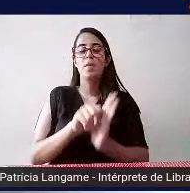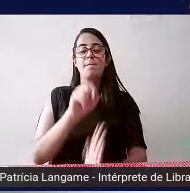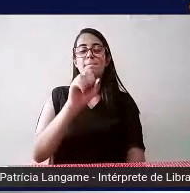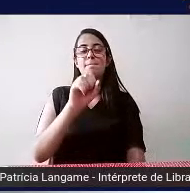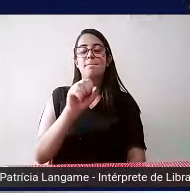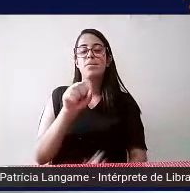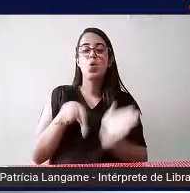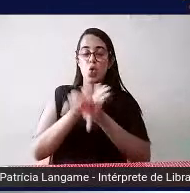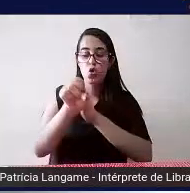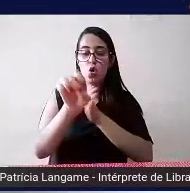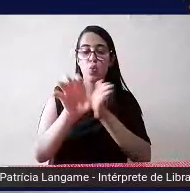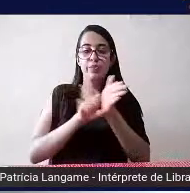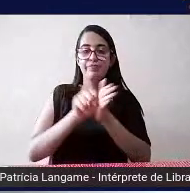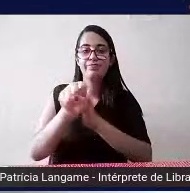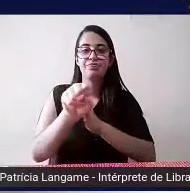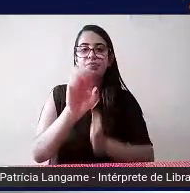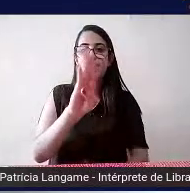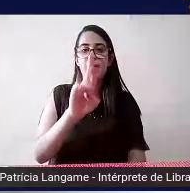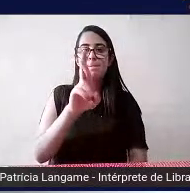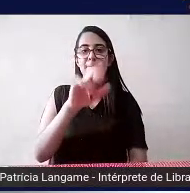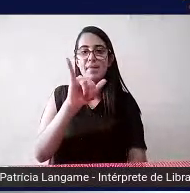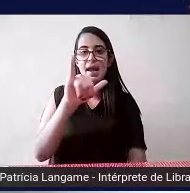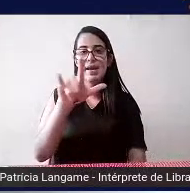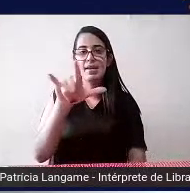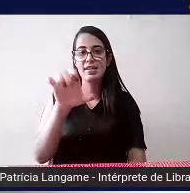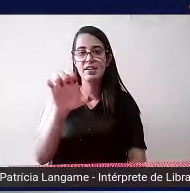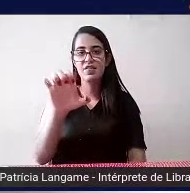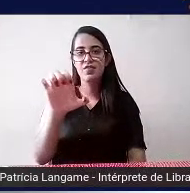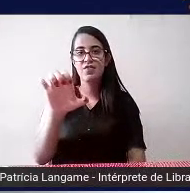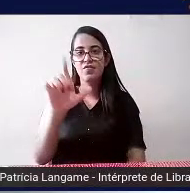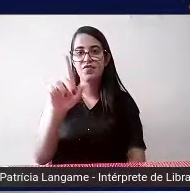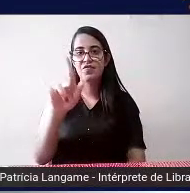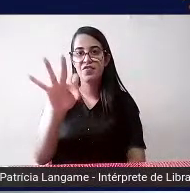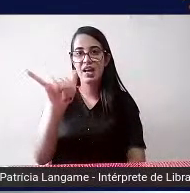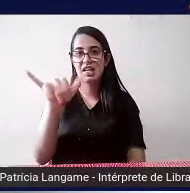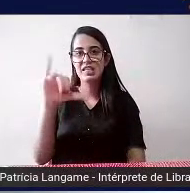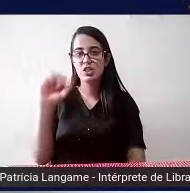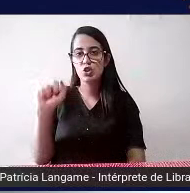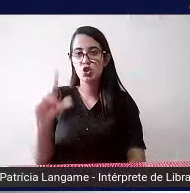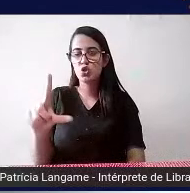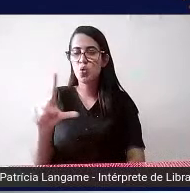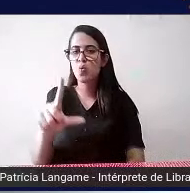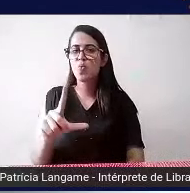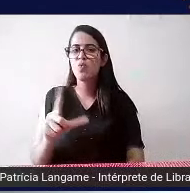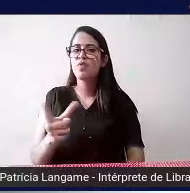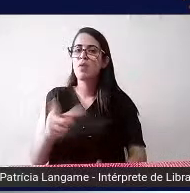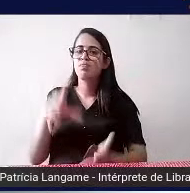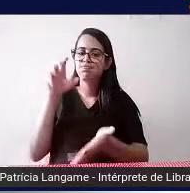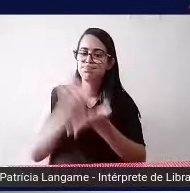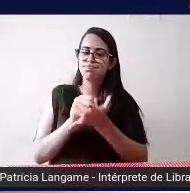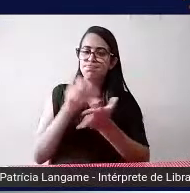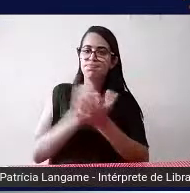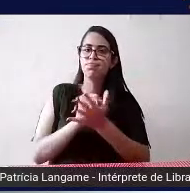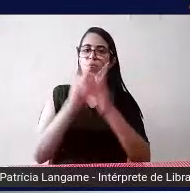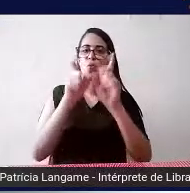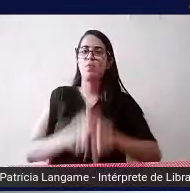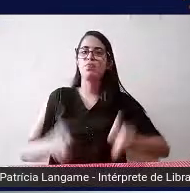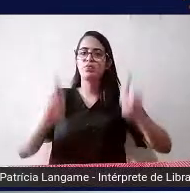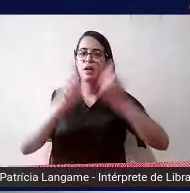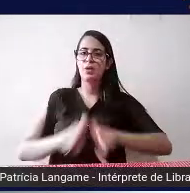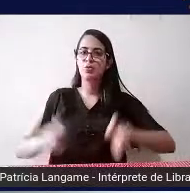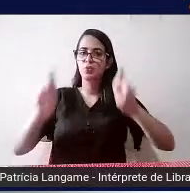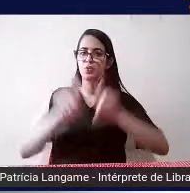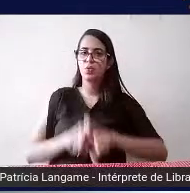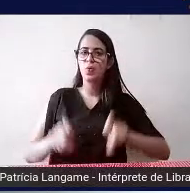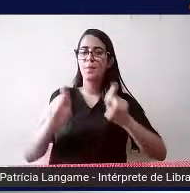encontra é um software bem leve de se instalar você vai instalar no seu computador e ele tem essa interface está vendo